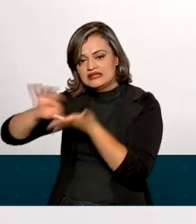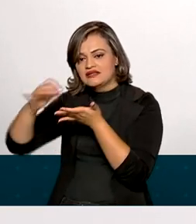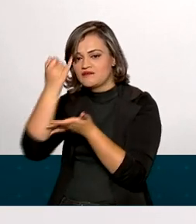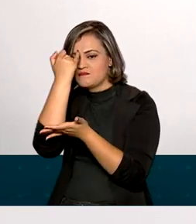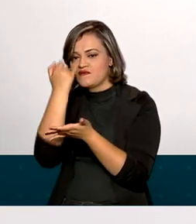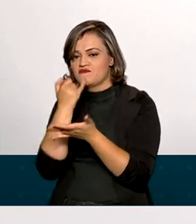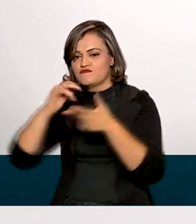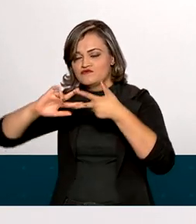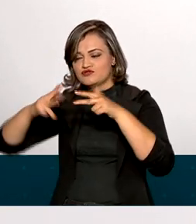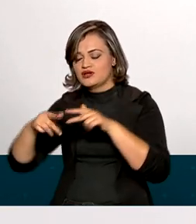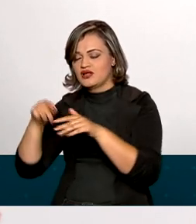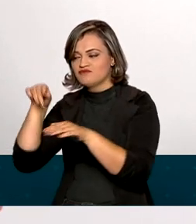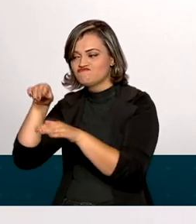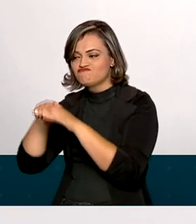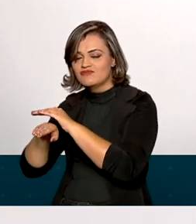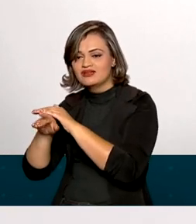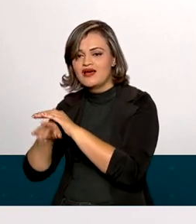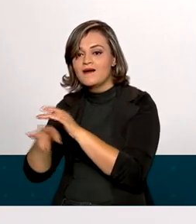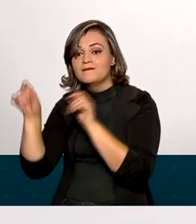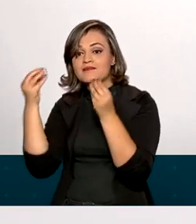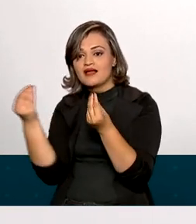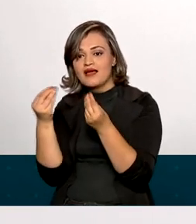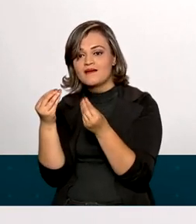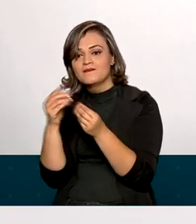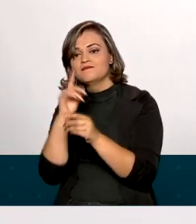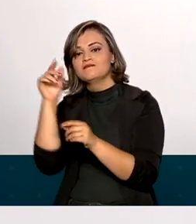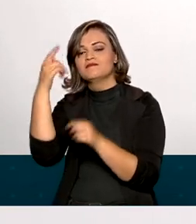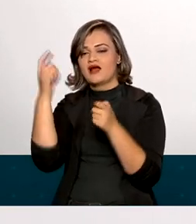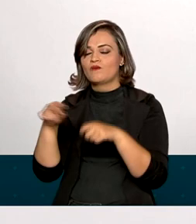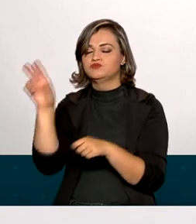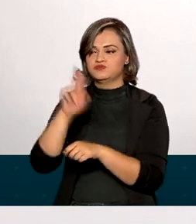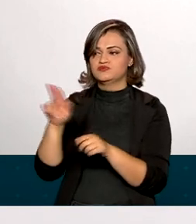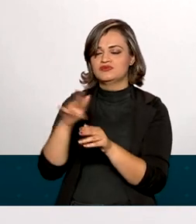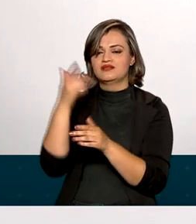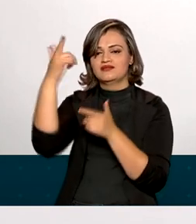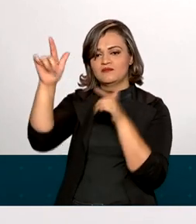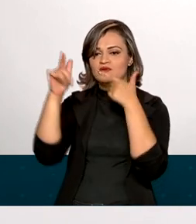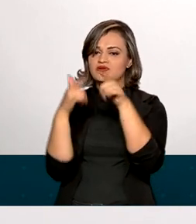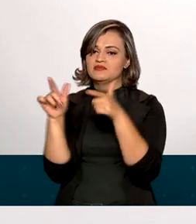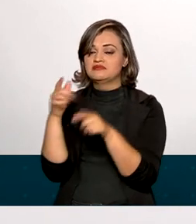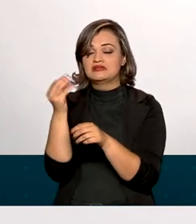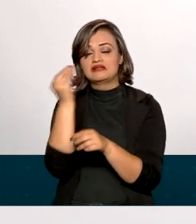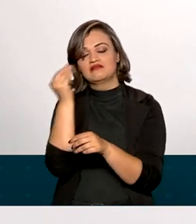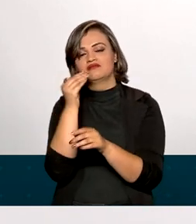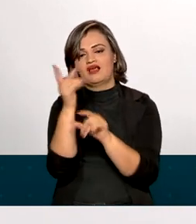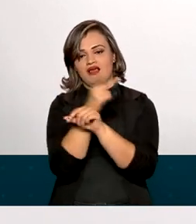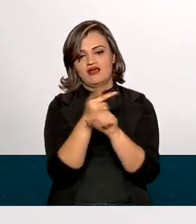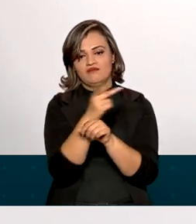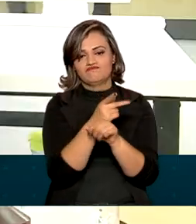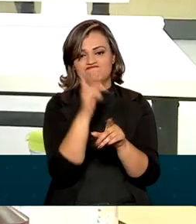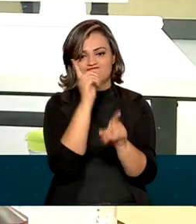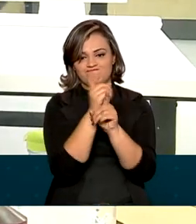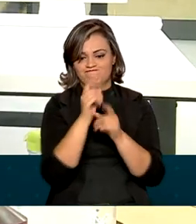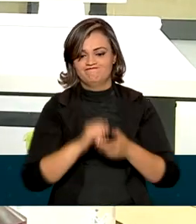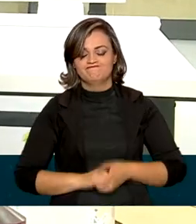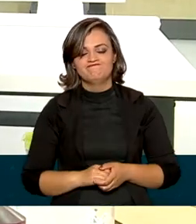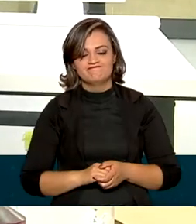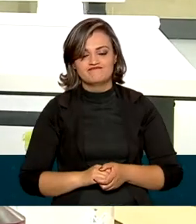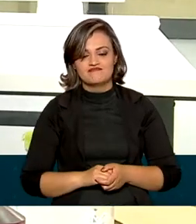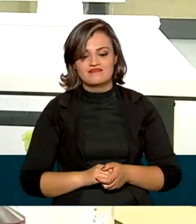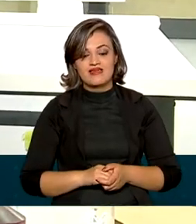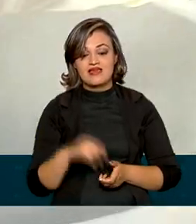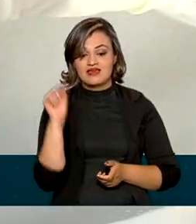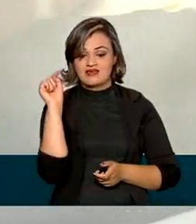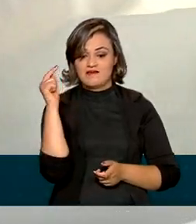Genéticos e vai ser mais uma ferramenta que nós vamos utilizar para tentar localizar essa pessoa desaparecida. Além da